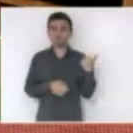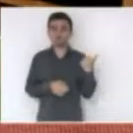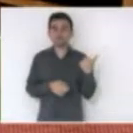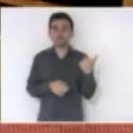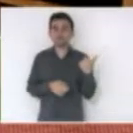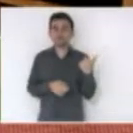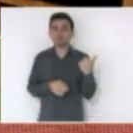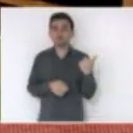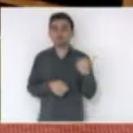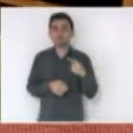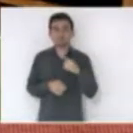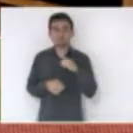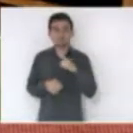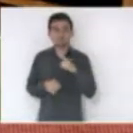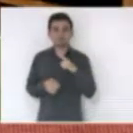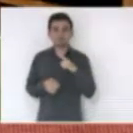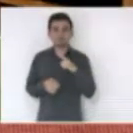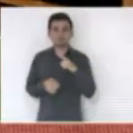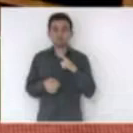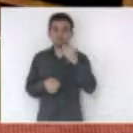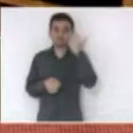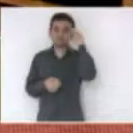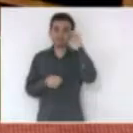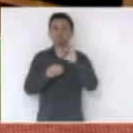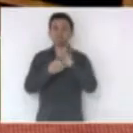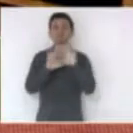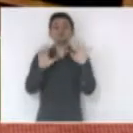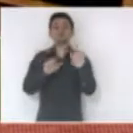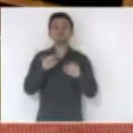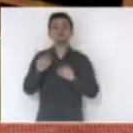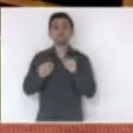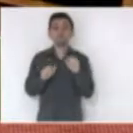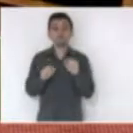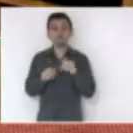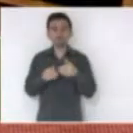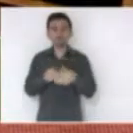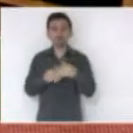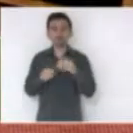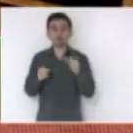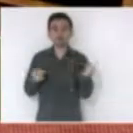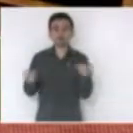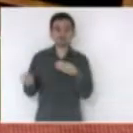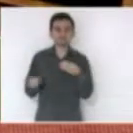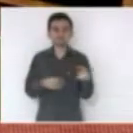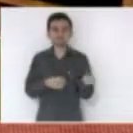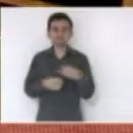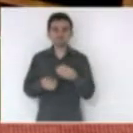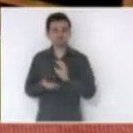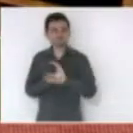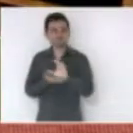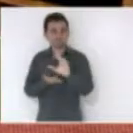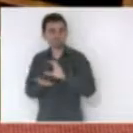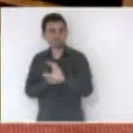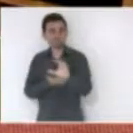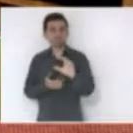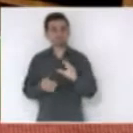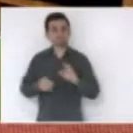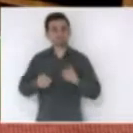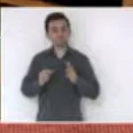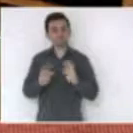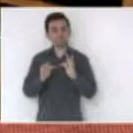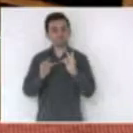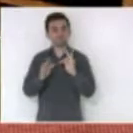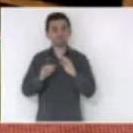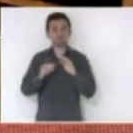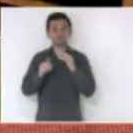traz a interpretação de que será feita uma modernização investimentos em modernização do sistema